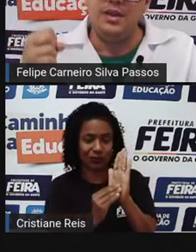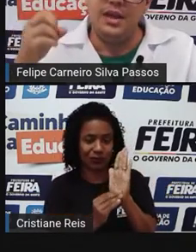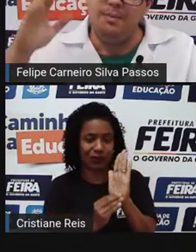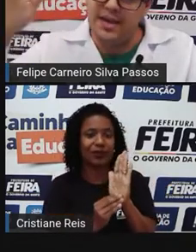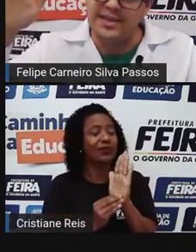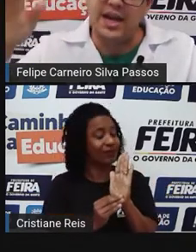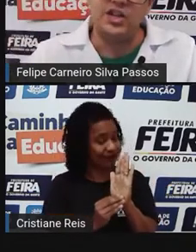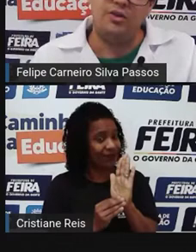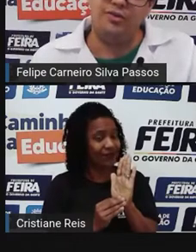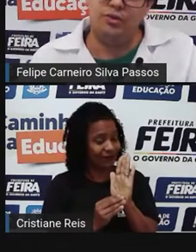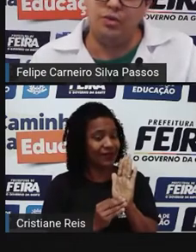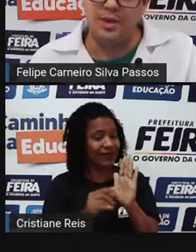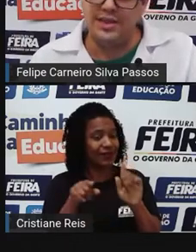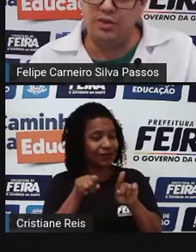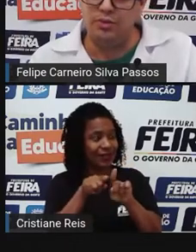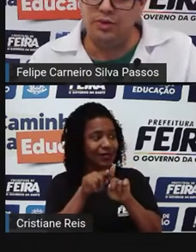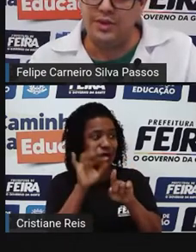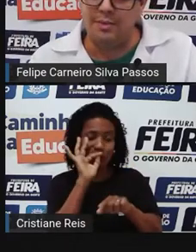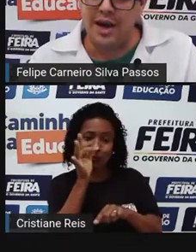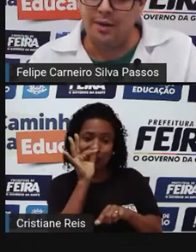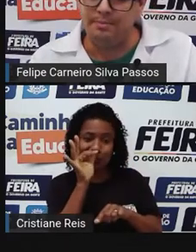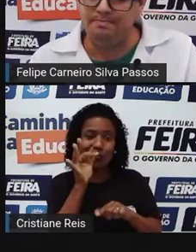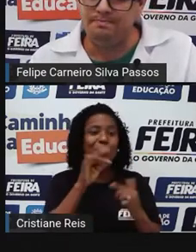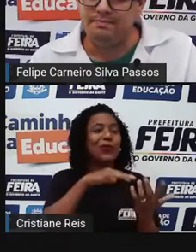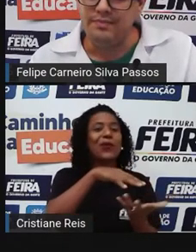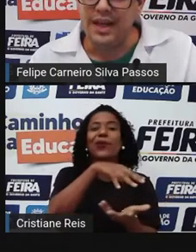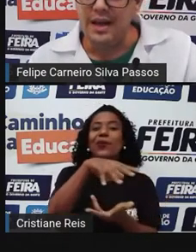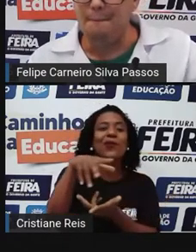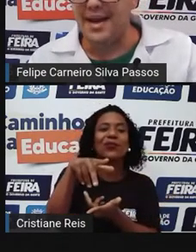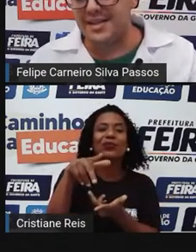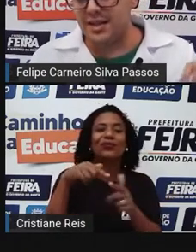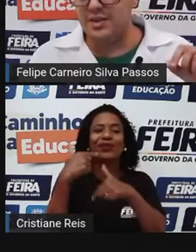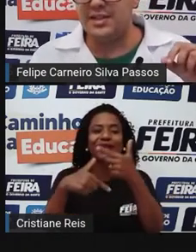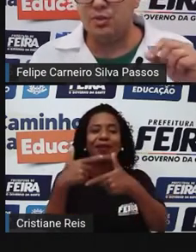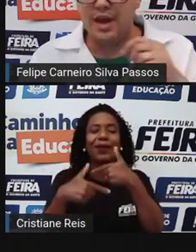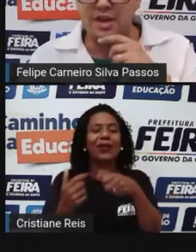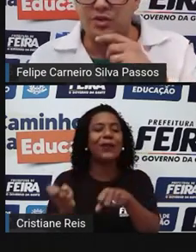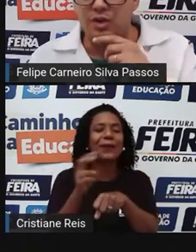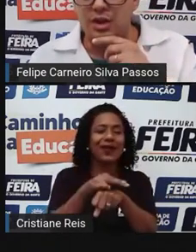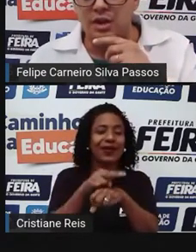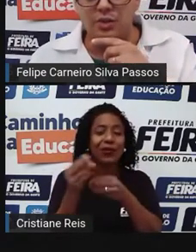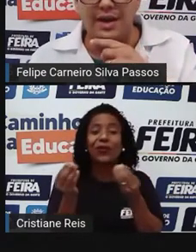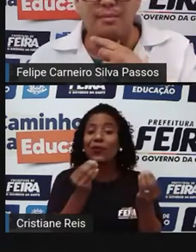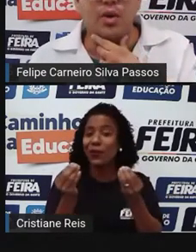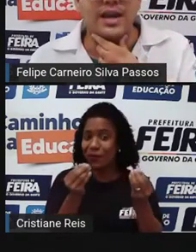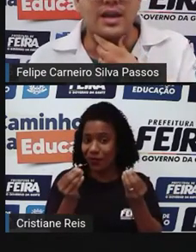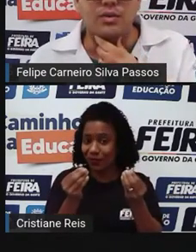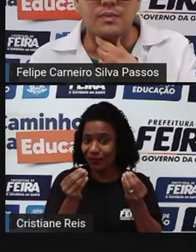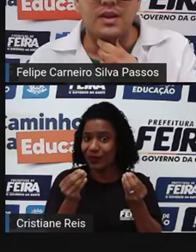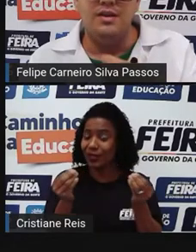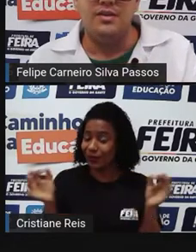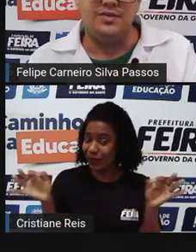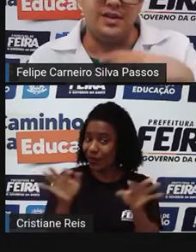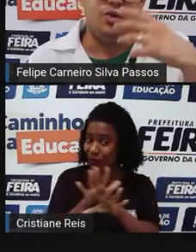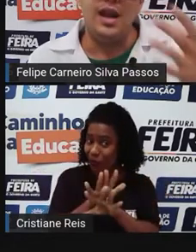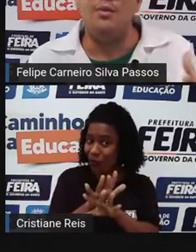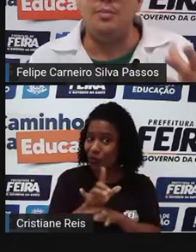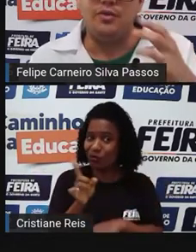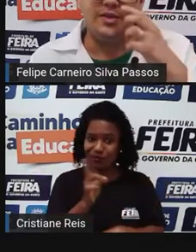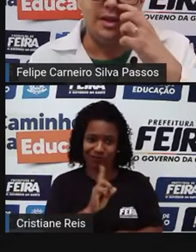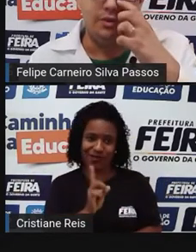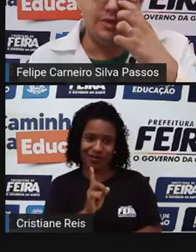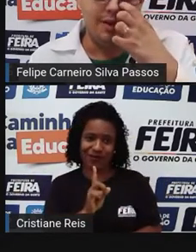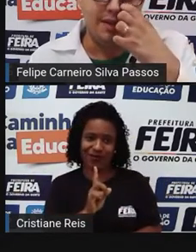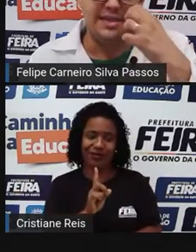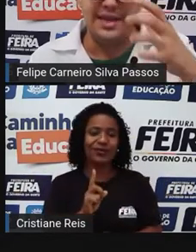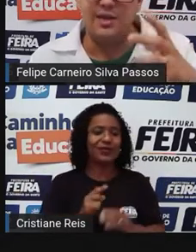e pensar já no futuro, pensar no mundo do trabalho. Passando o ensino médio, não acabou aí não. Você vai escolher uma